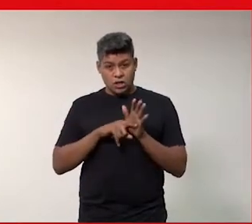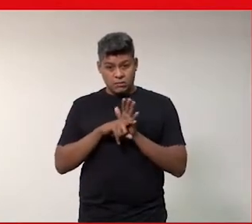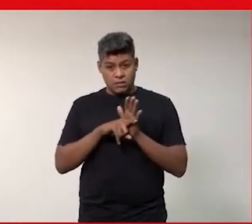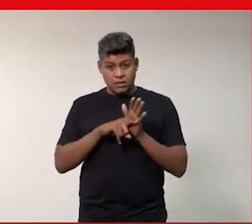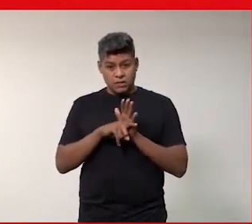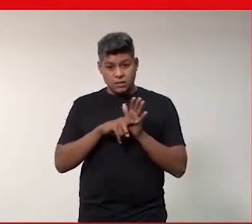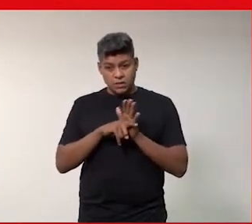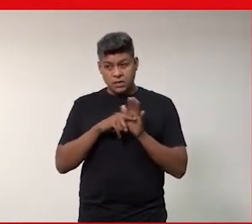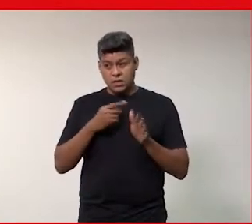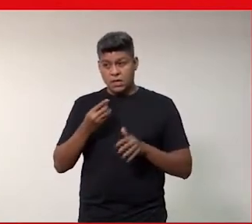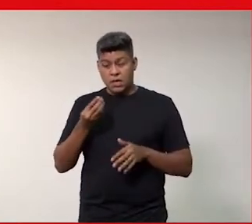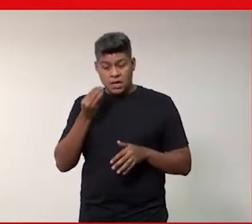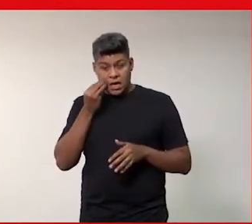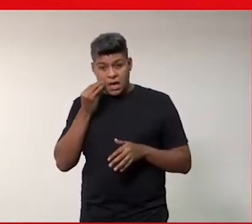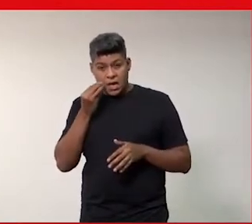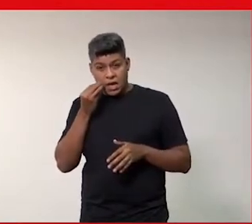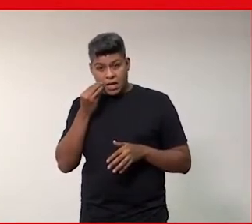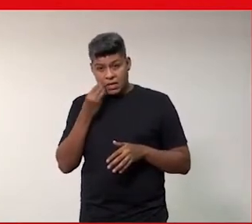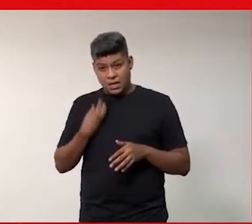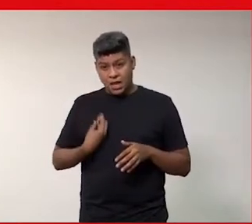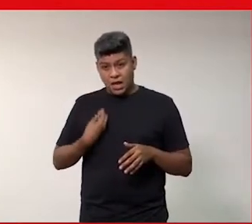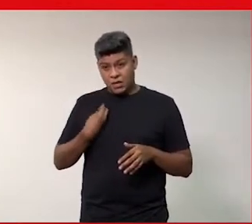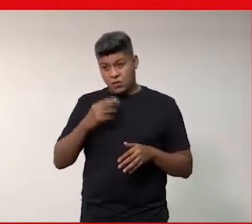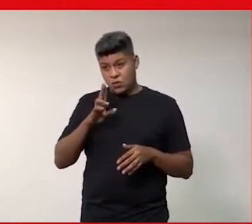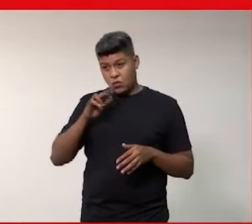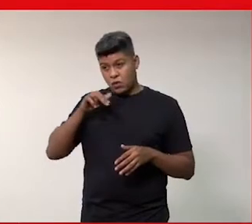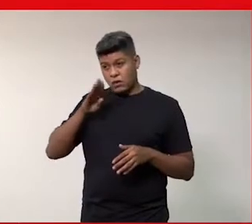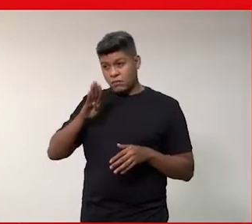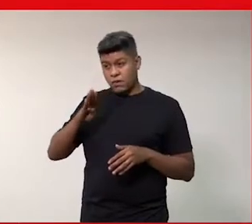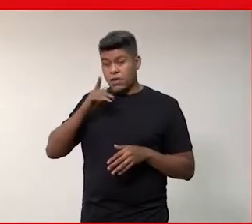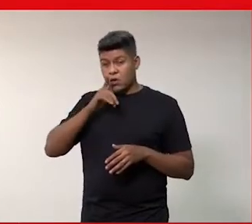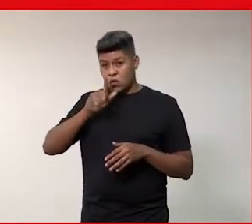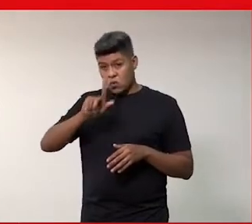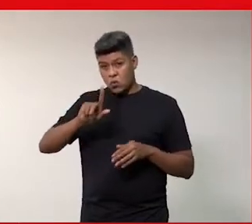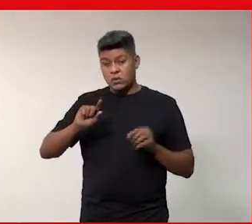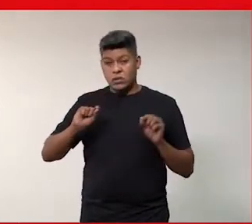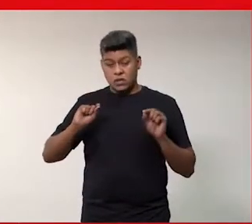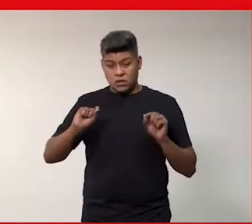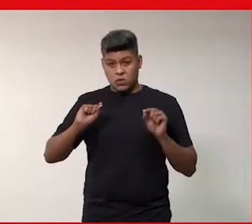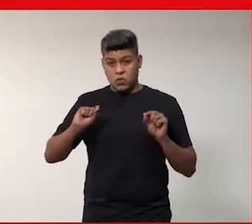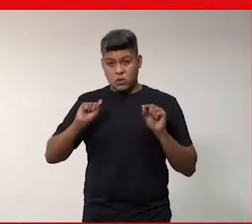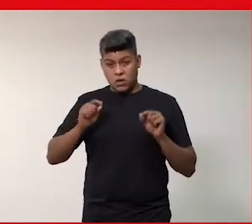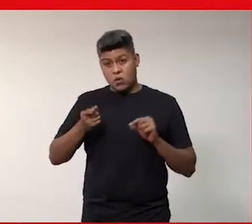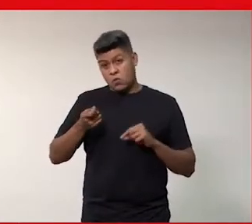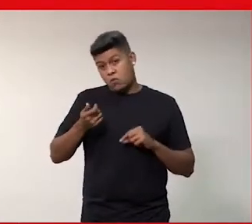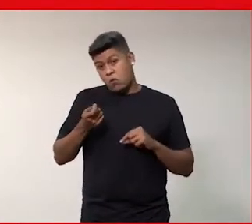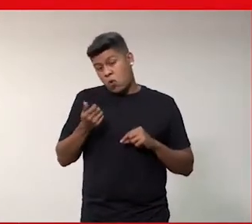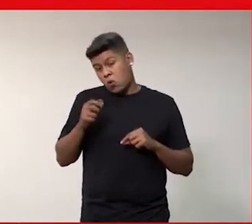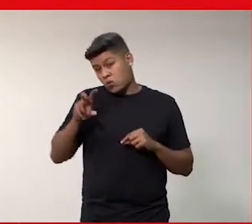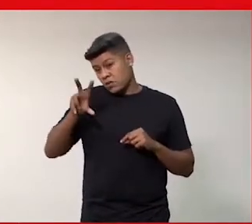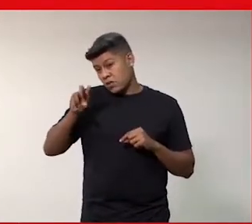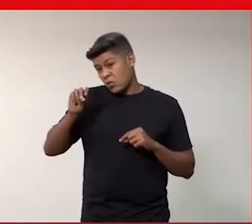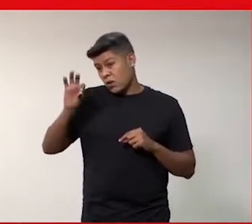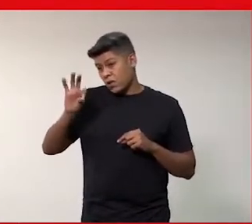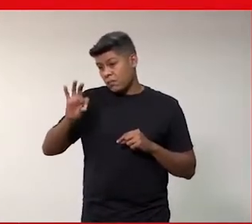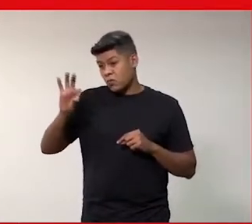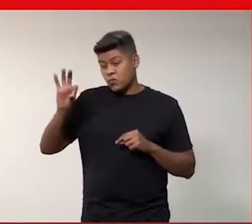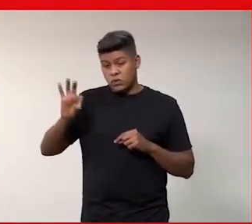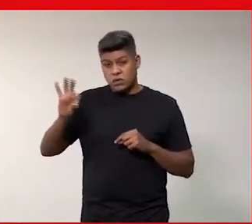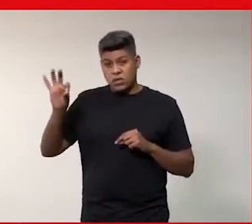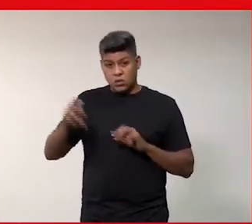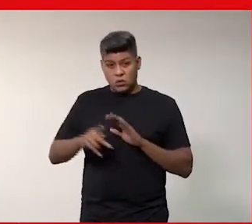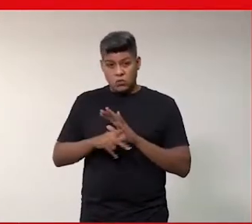trazendo a minha realidade, o NB. Então, o NB pesquisou, conseguiu aí, um pouco mais de 50% da sua